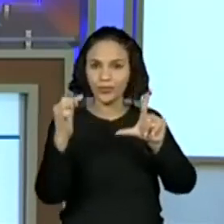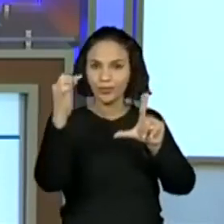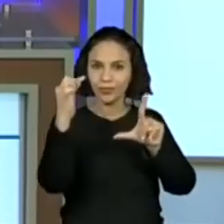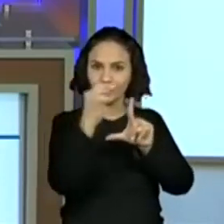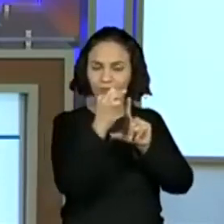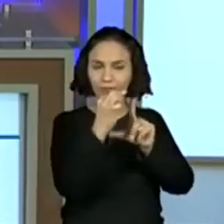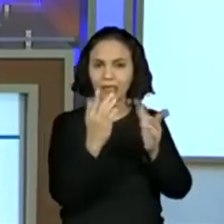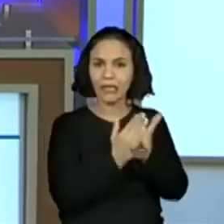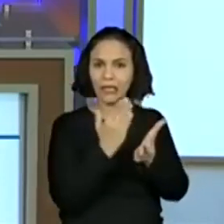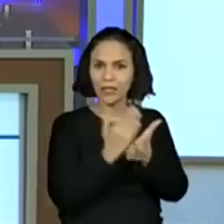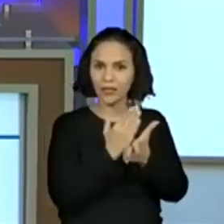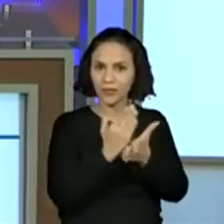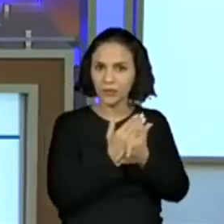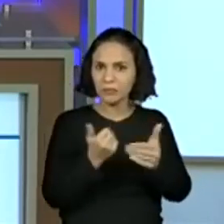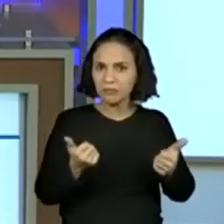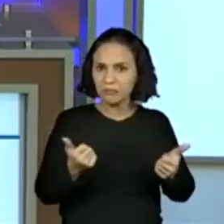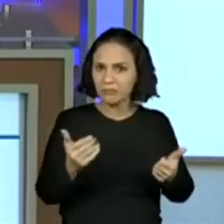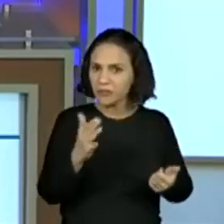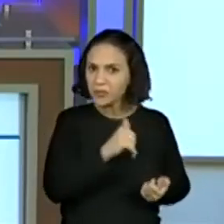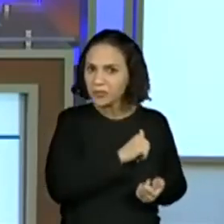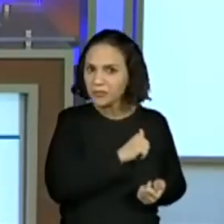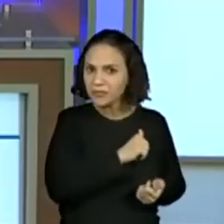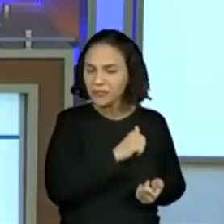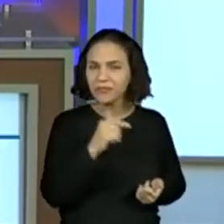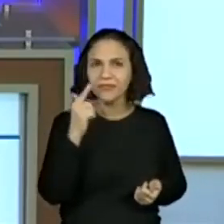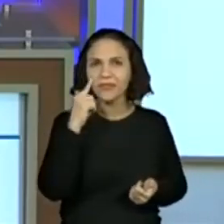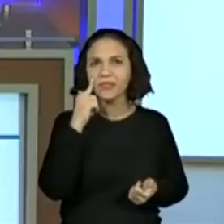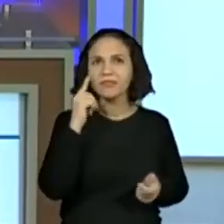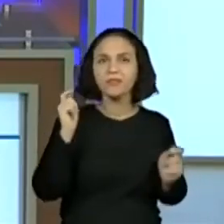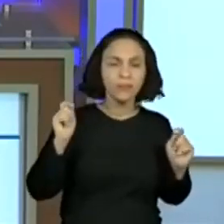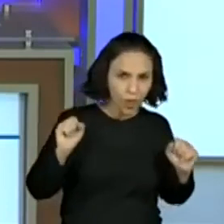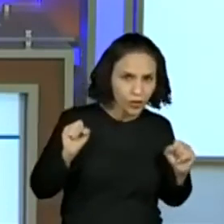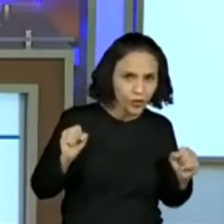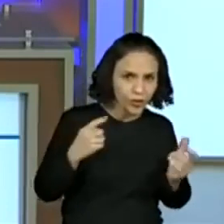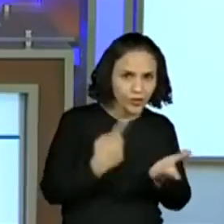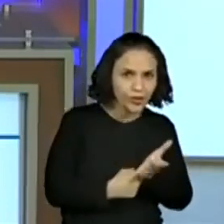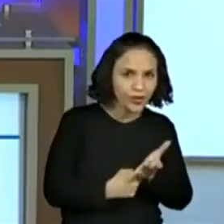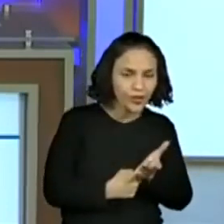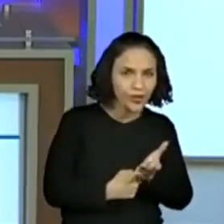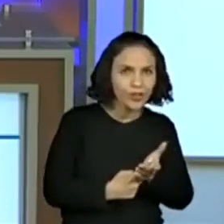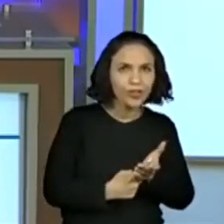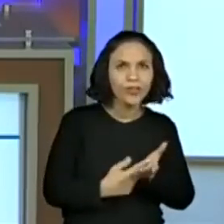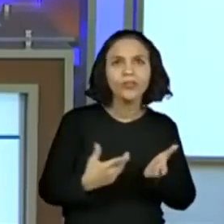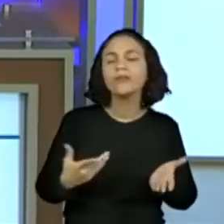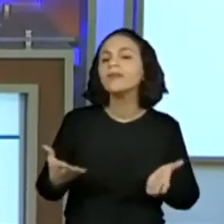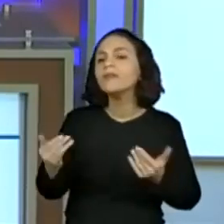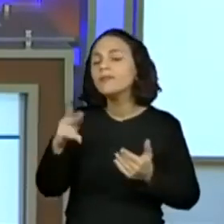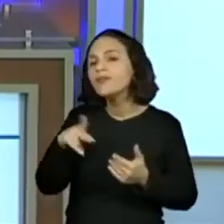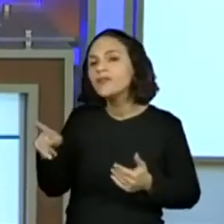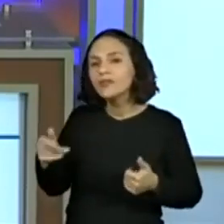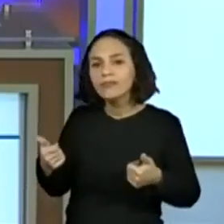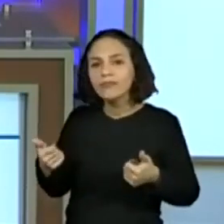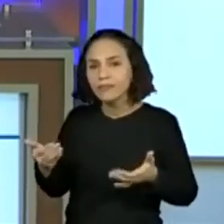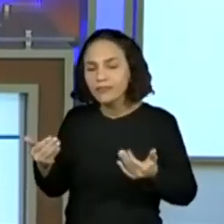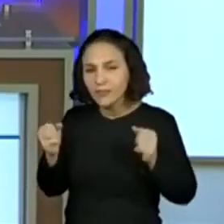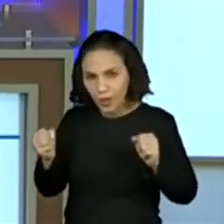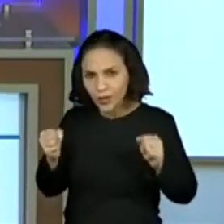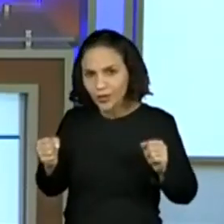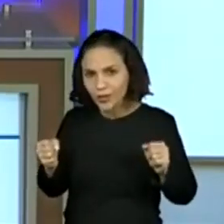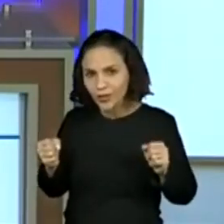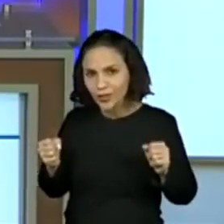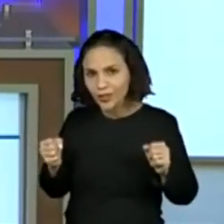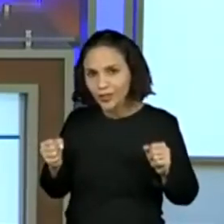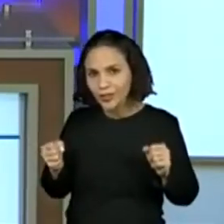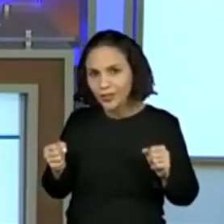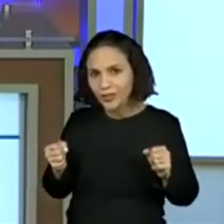Será que dá para ser assim? O perímetro de um livro? Pode ser? E aí, professores? Pode ser o perímetro de um